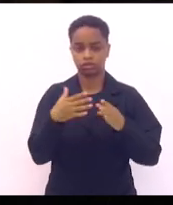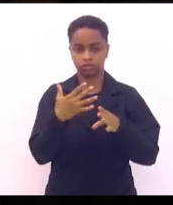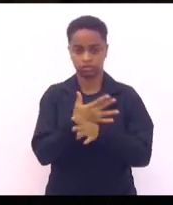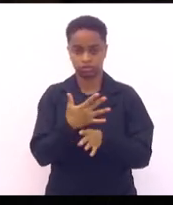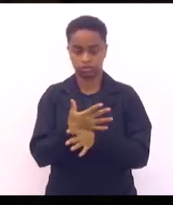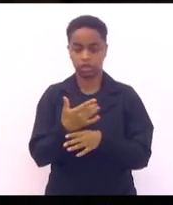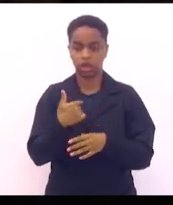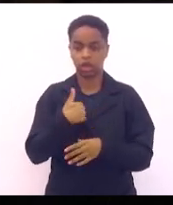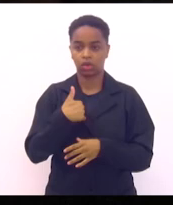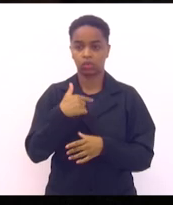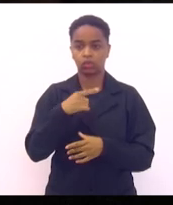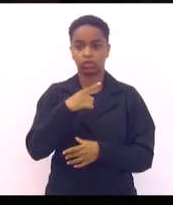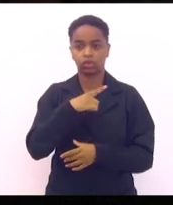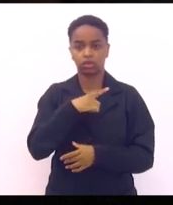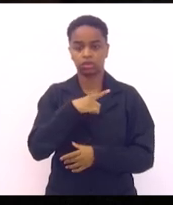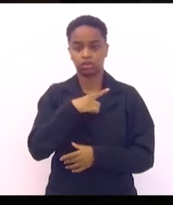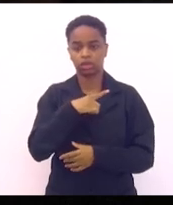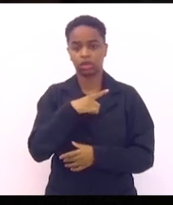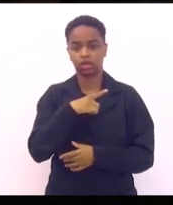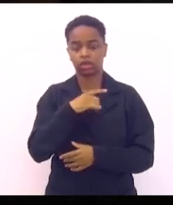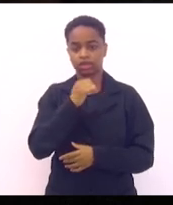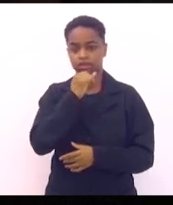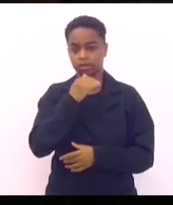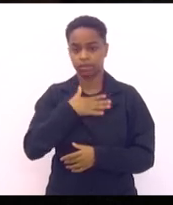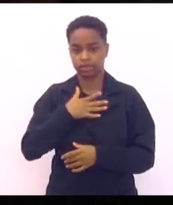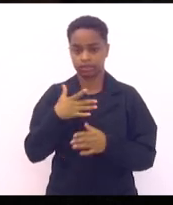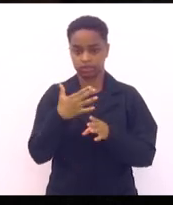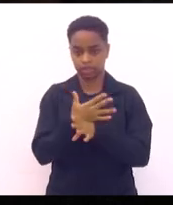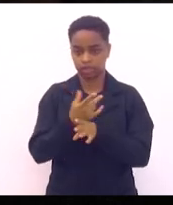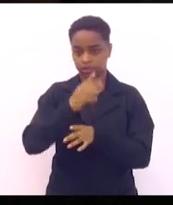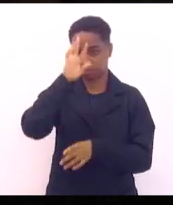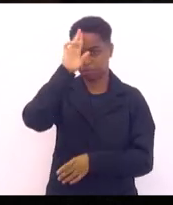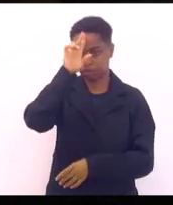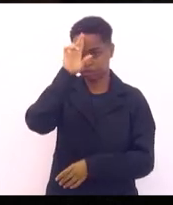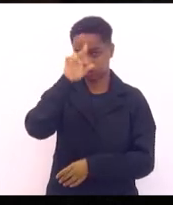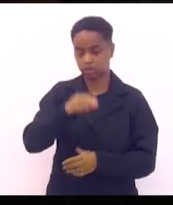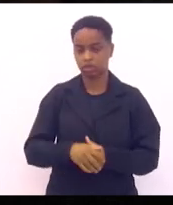Eu tenho um exemplo na minha cidade, cidade de Mesquita, que tinha